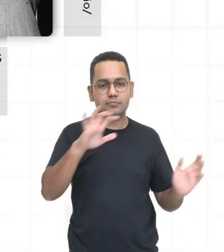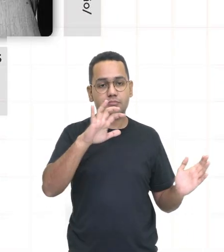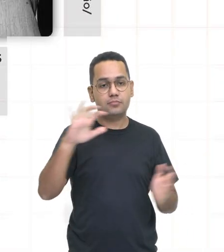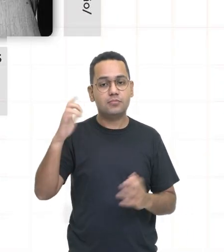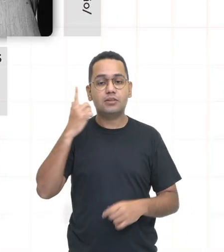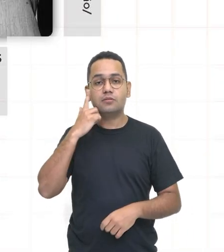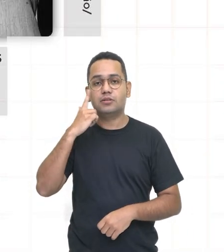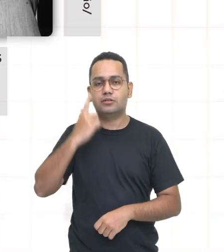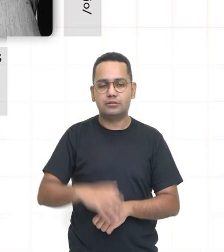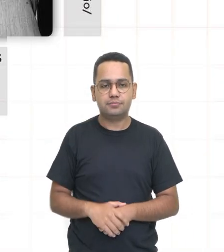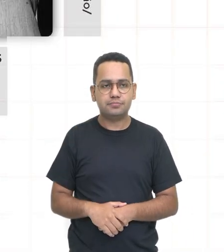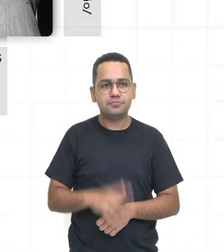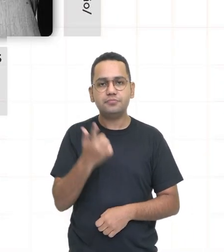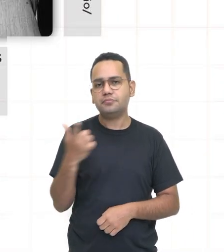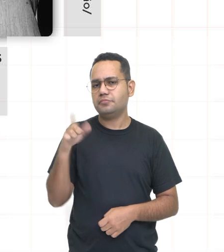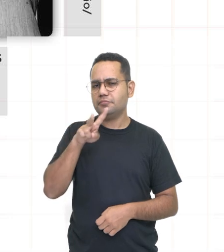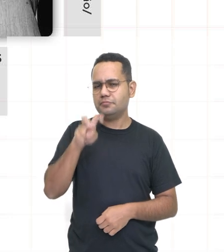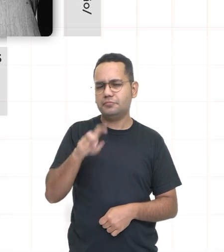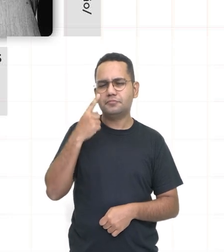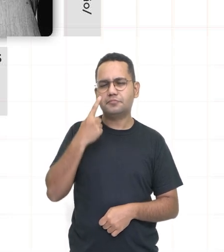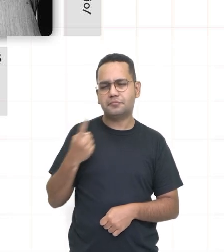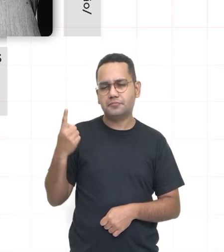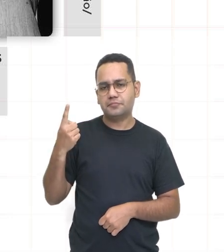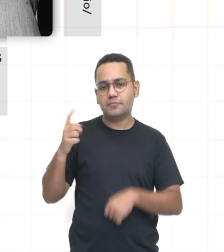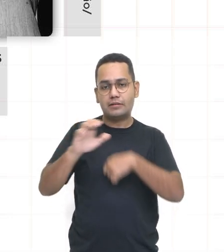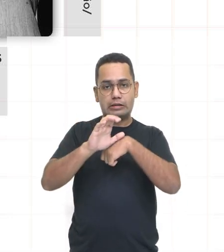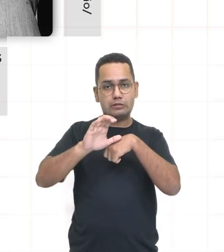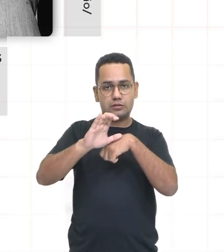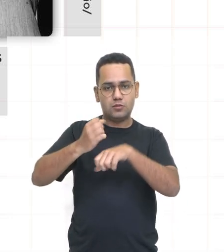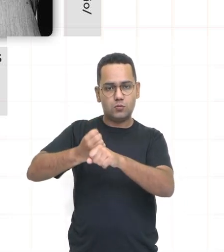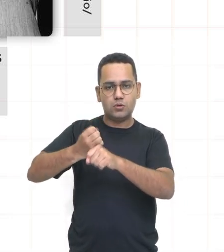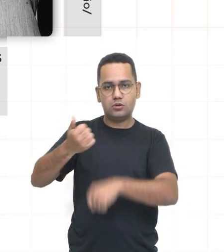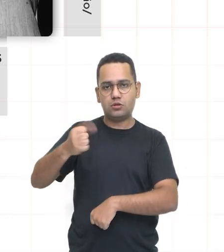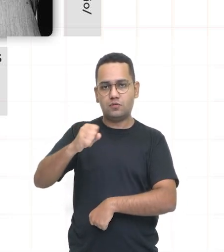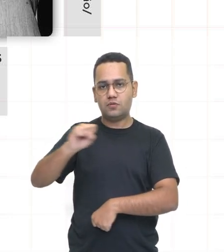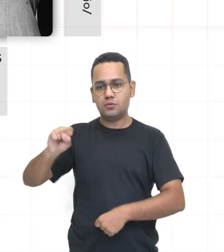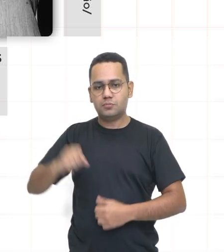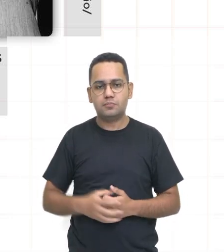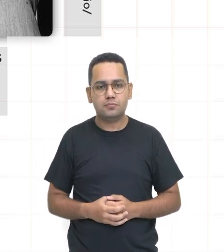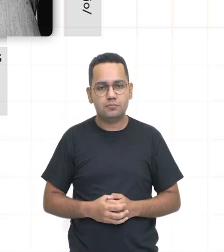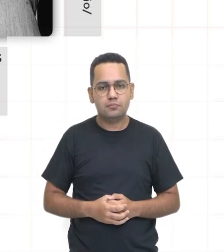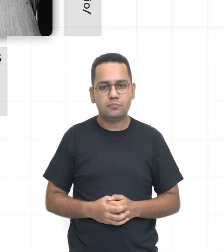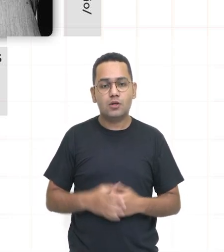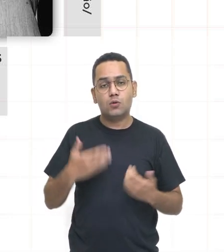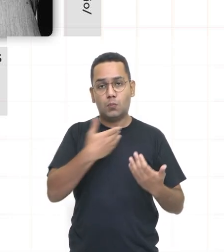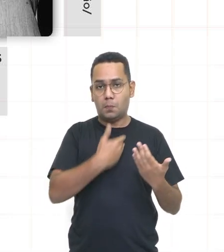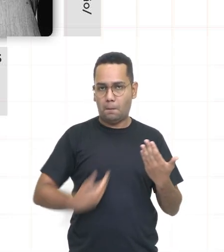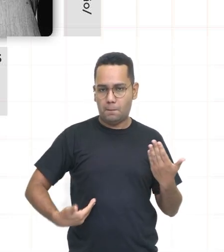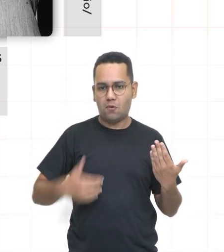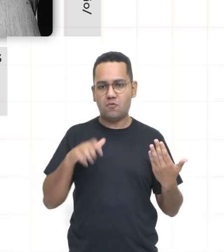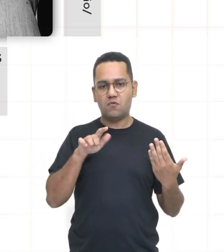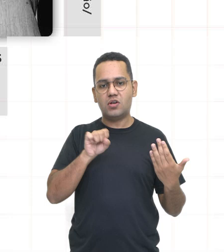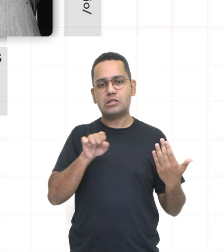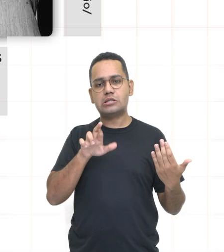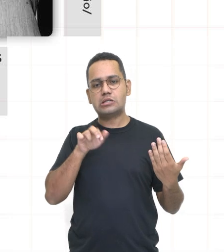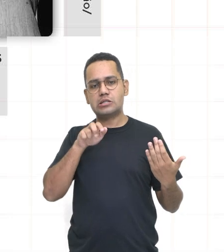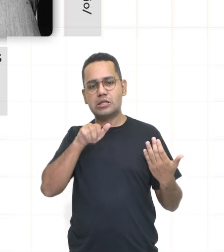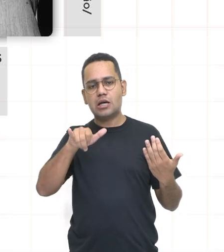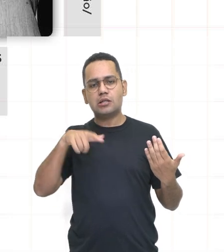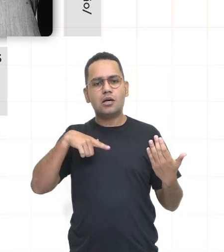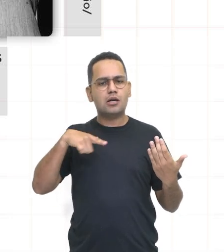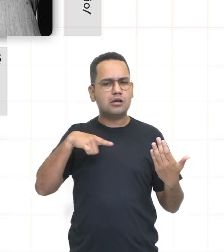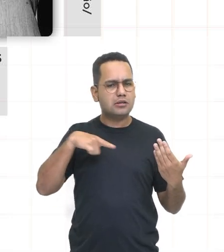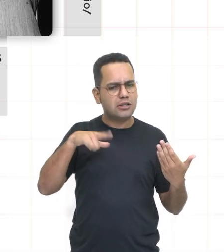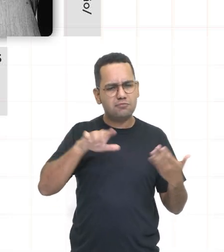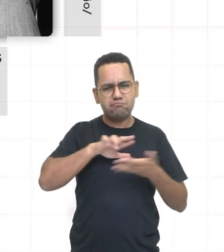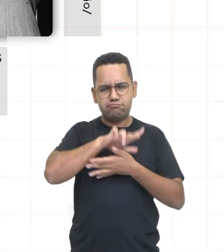Chegamos então a ela a Constituição de 1988. Durante o governo Sarney foram realizadas eleições